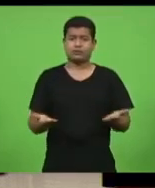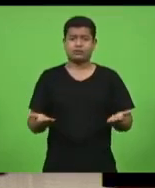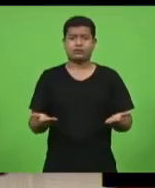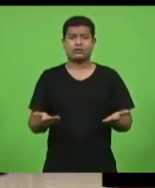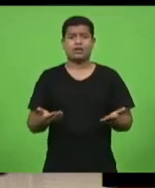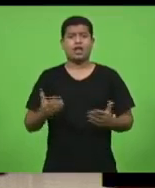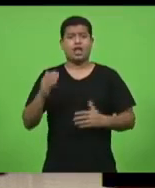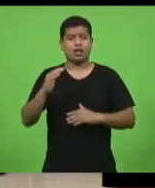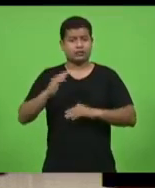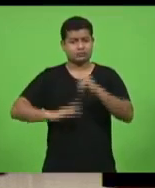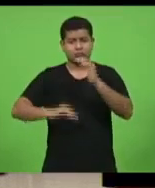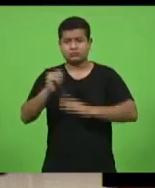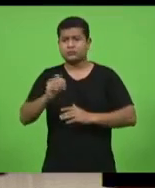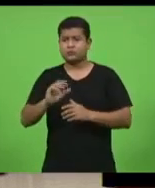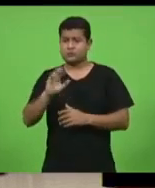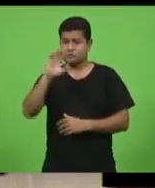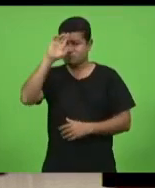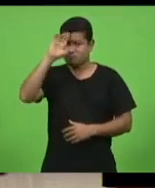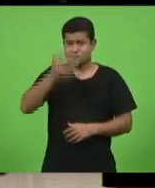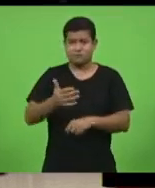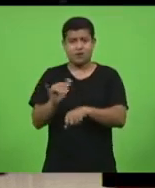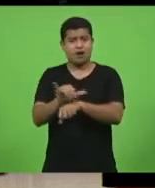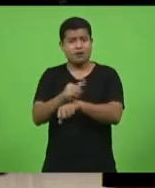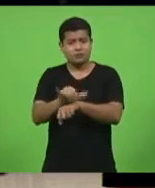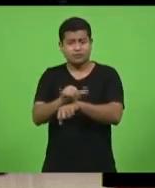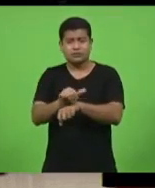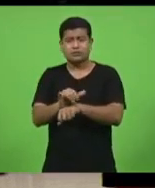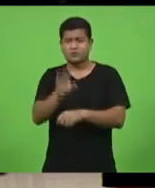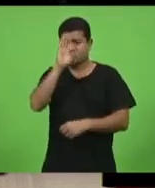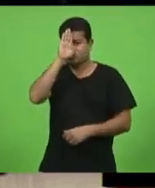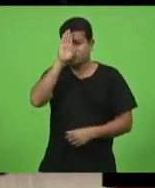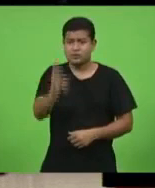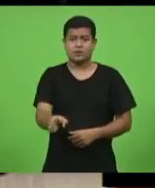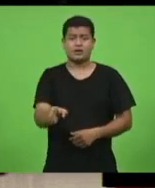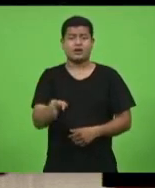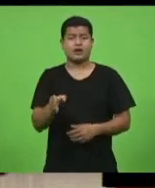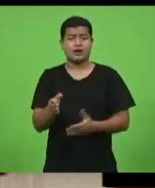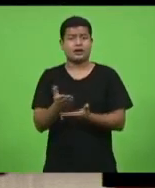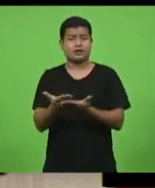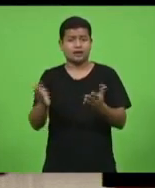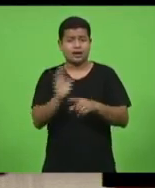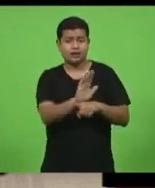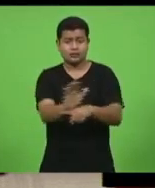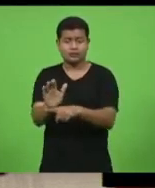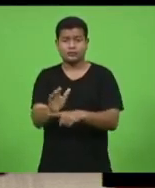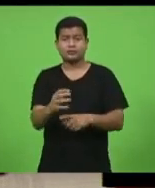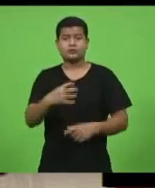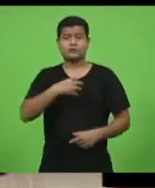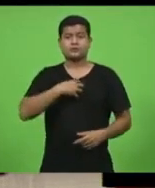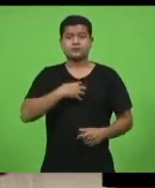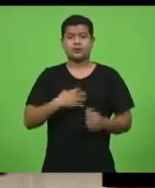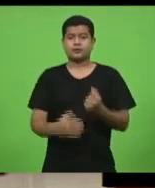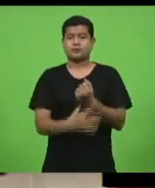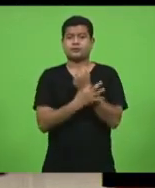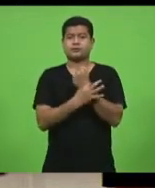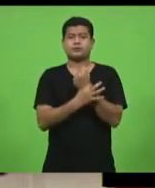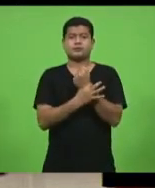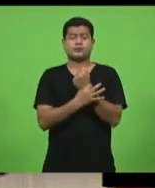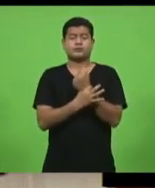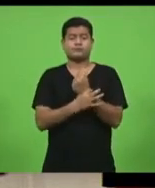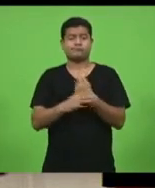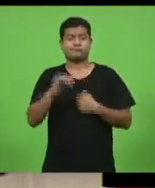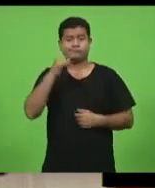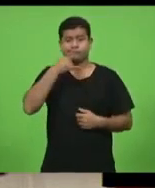direta e prudente que o povo se sinta mais seguro. E, infelizmente,